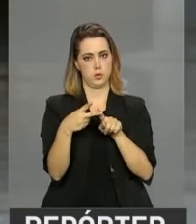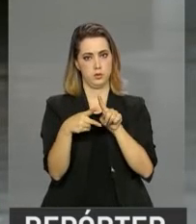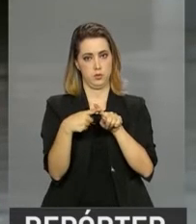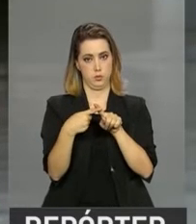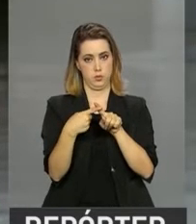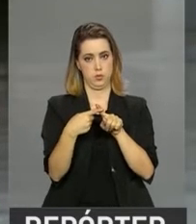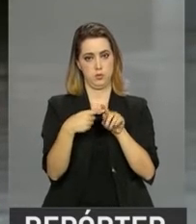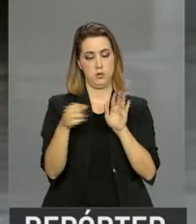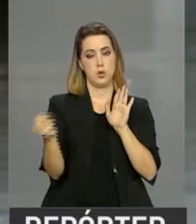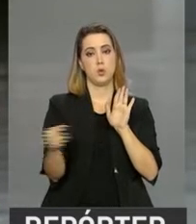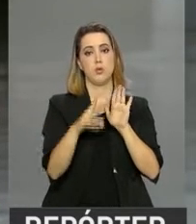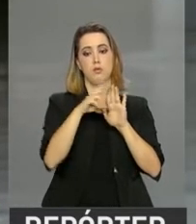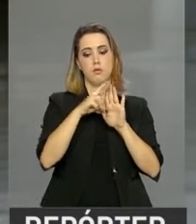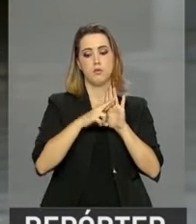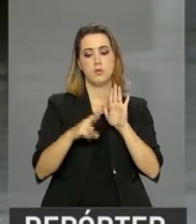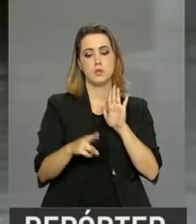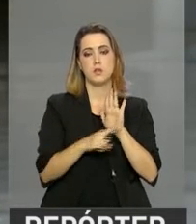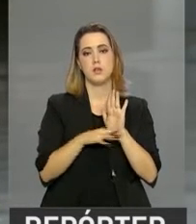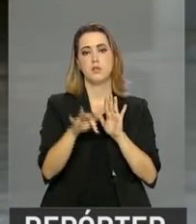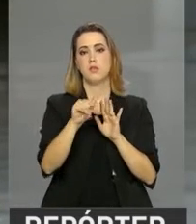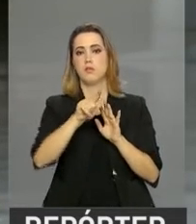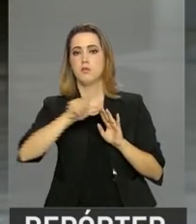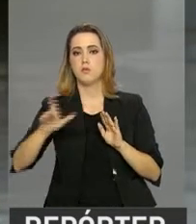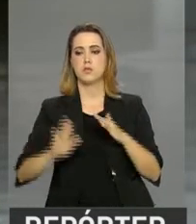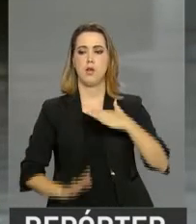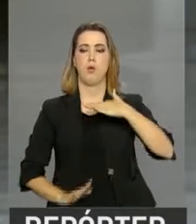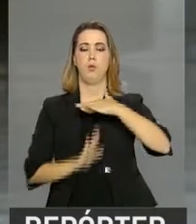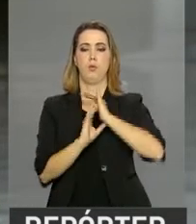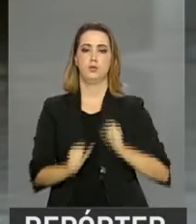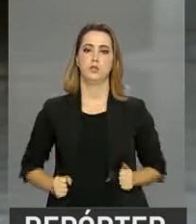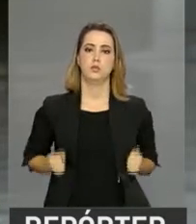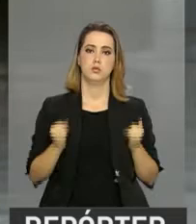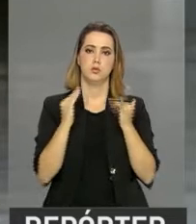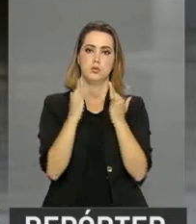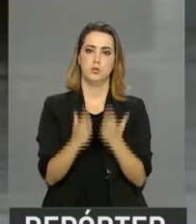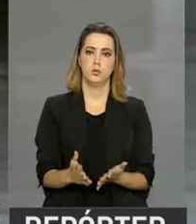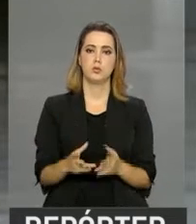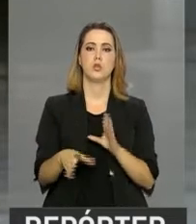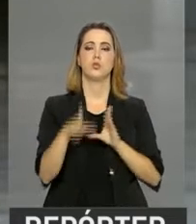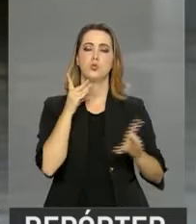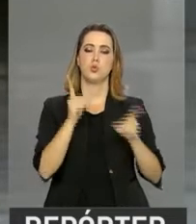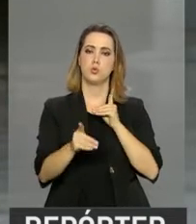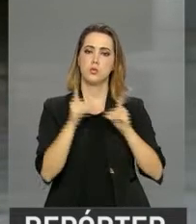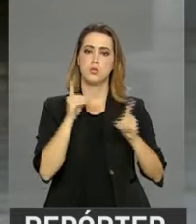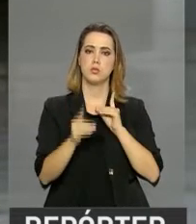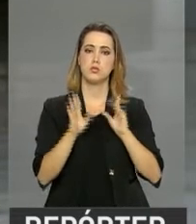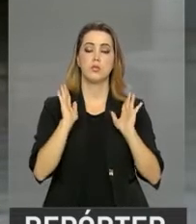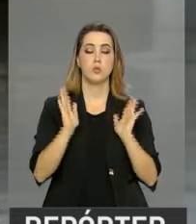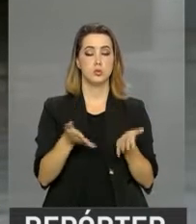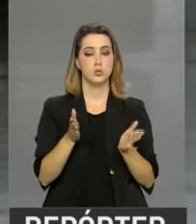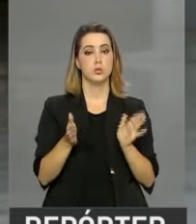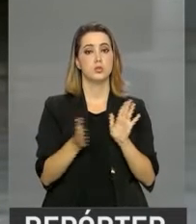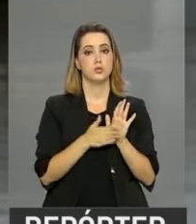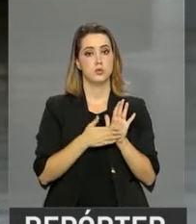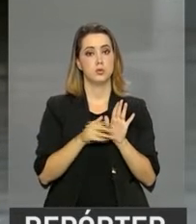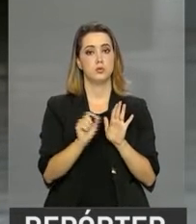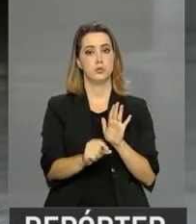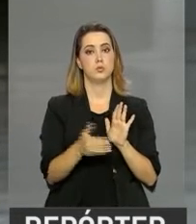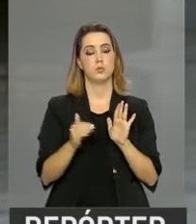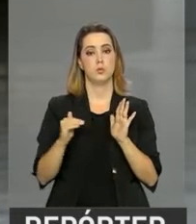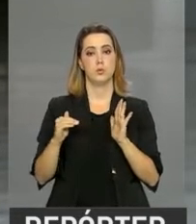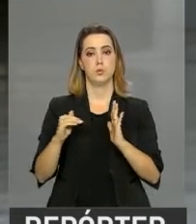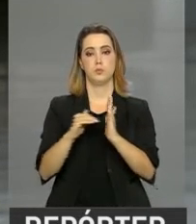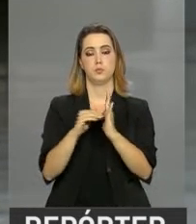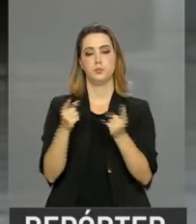fiscal, que prevê um teto para o aumento dos gastos públicos, discussão esta e proposta que está neste momento no Senado